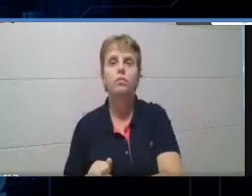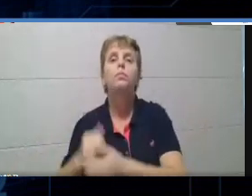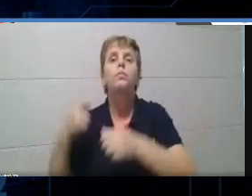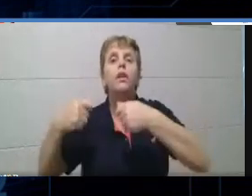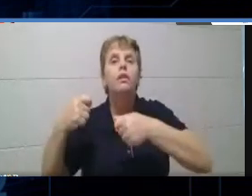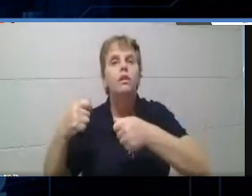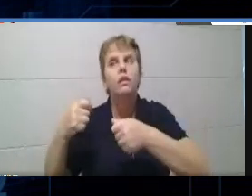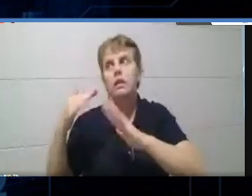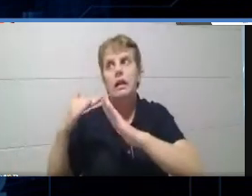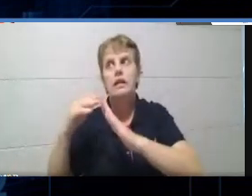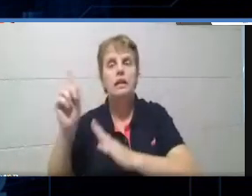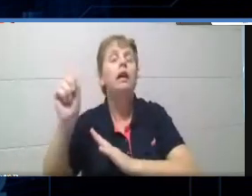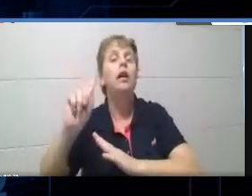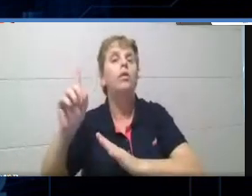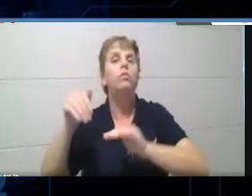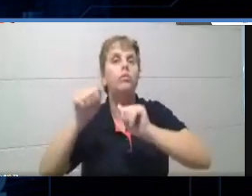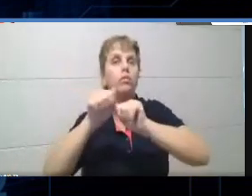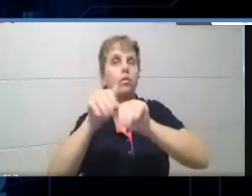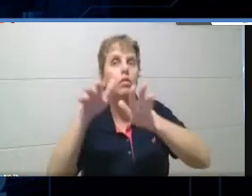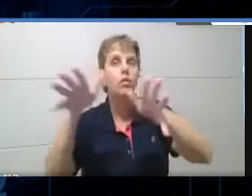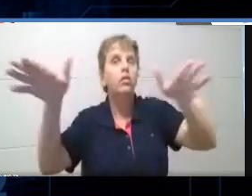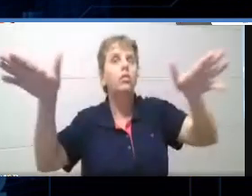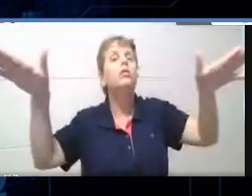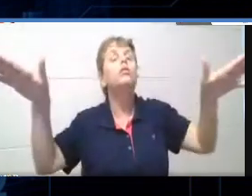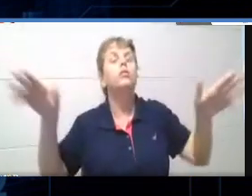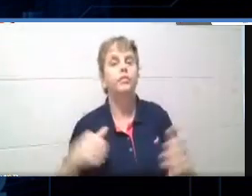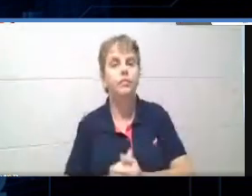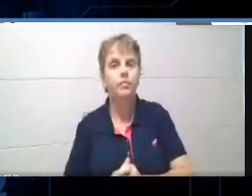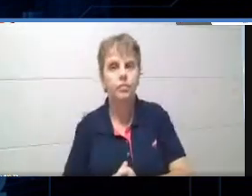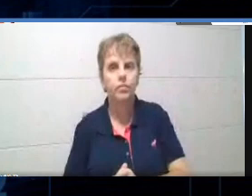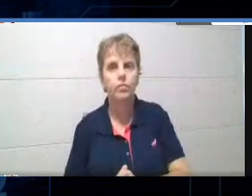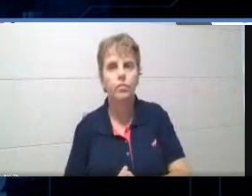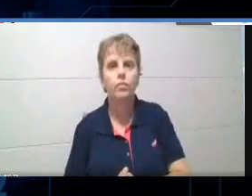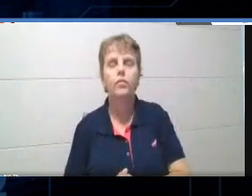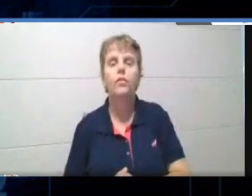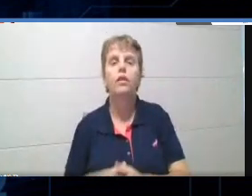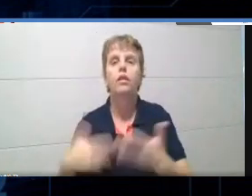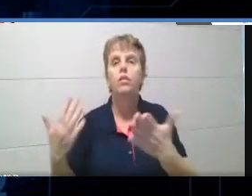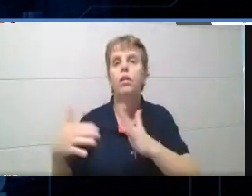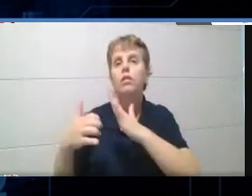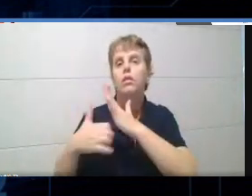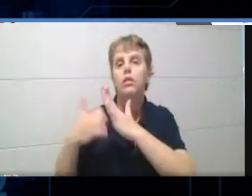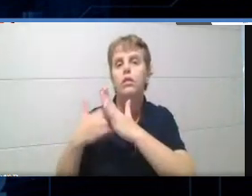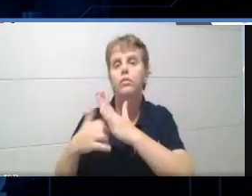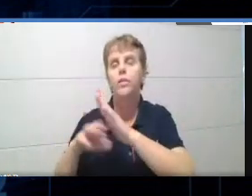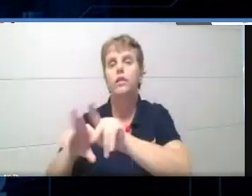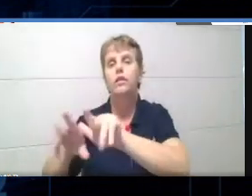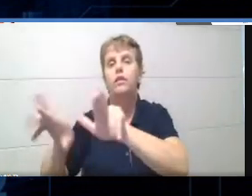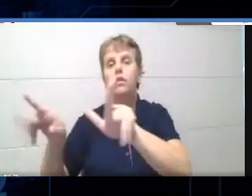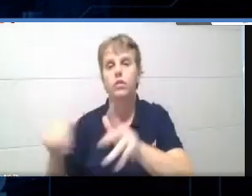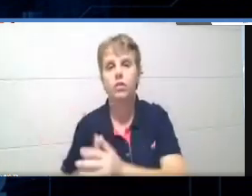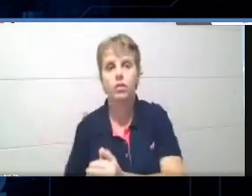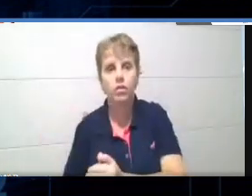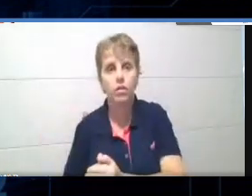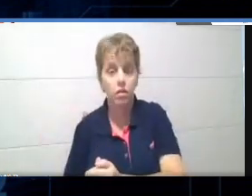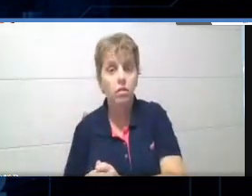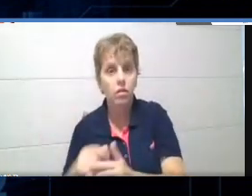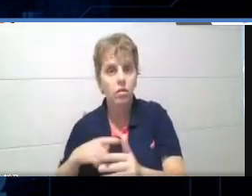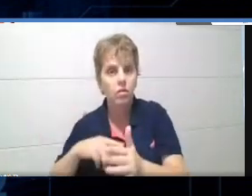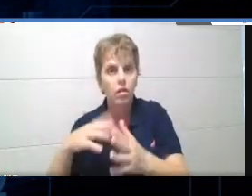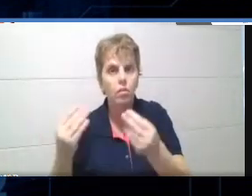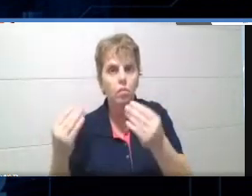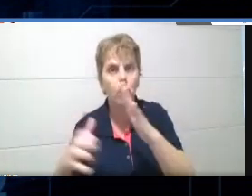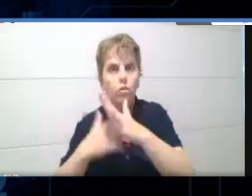deles, por conta dessa profissão. Então, quais empresas vão trabalhar essa profissão? Tem várias empresas que contratam jardineiro.